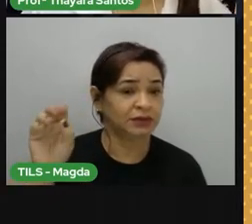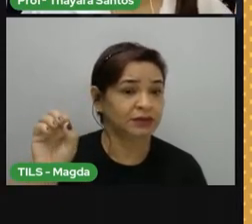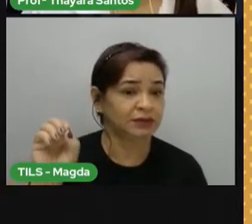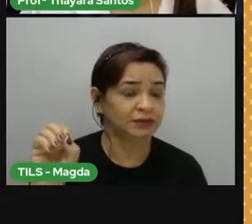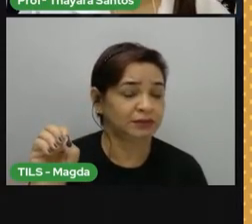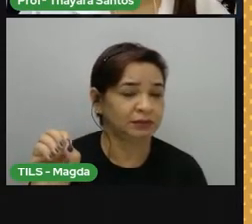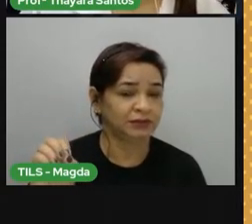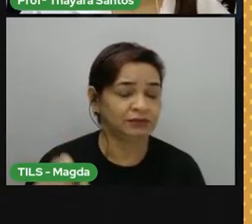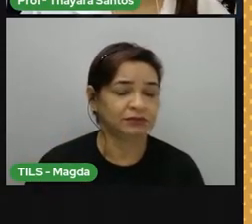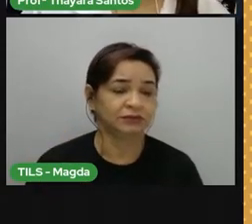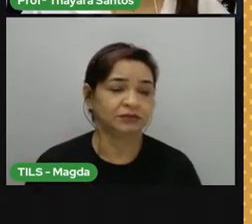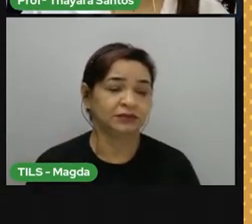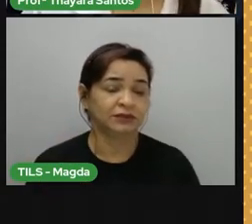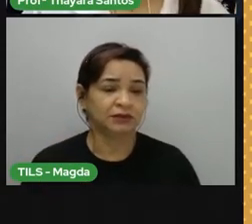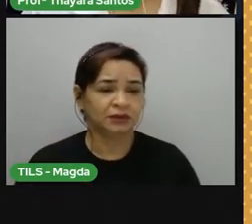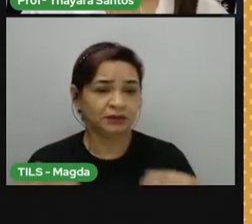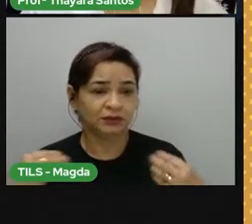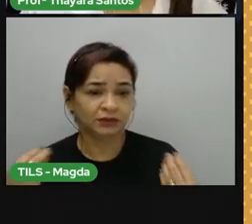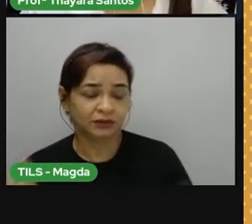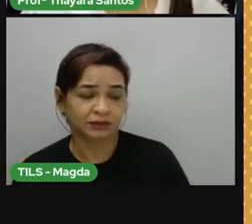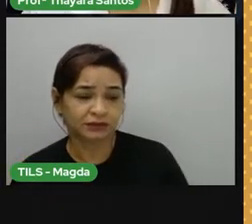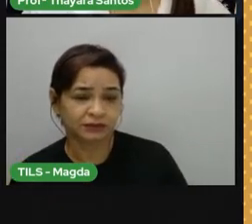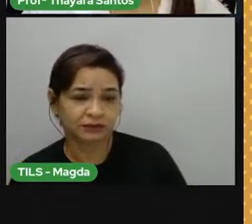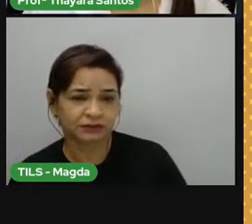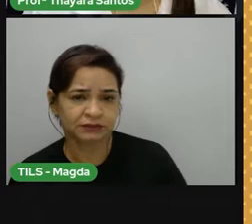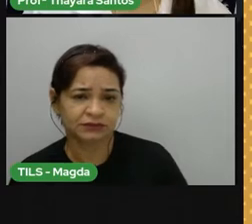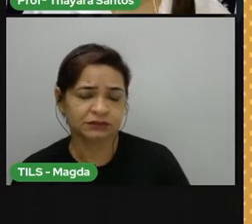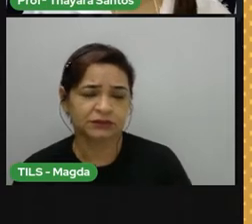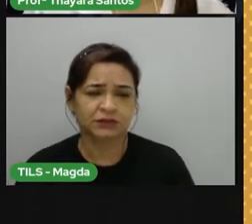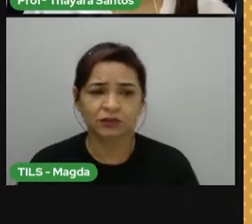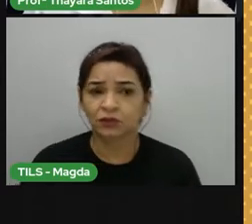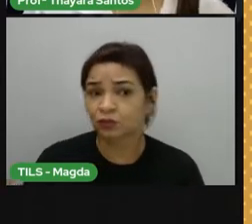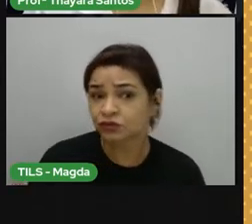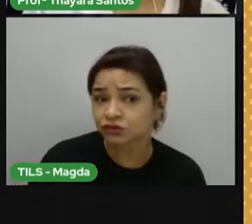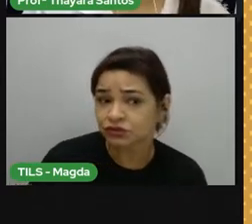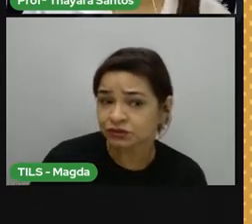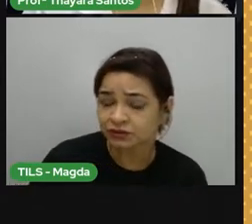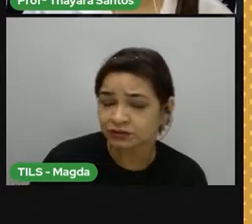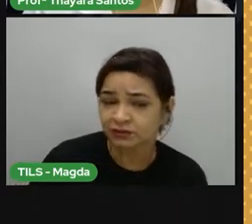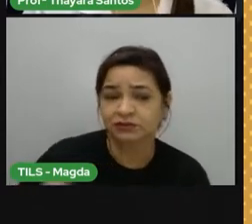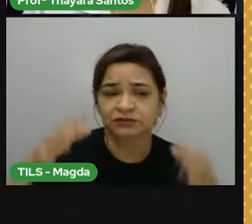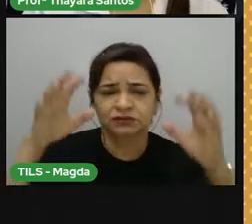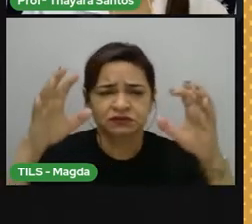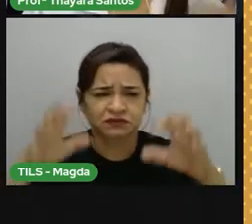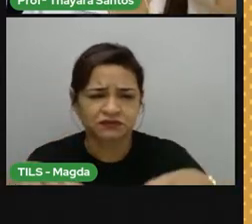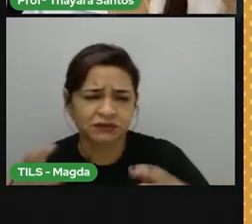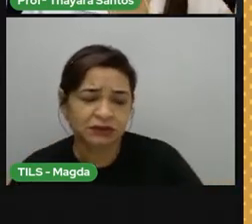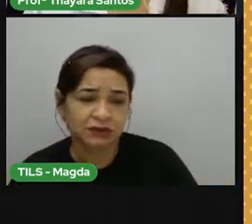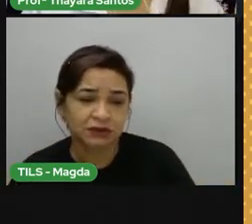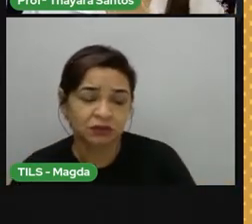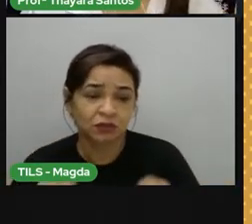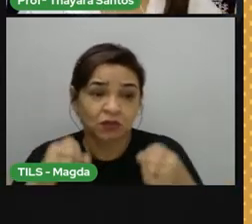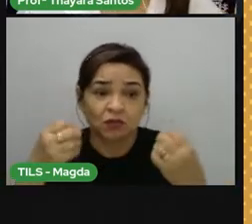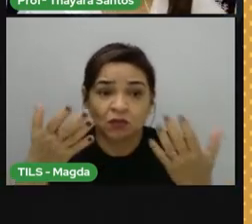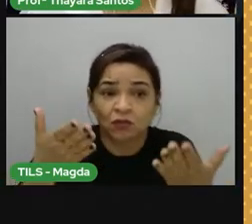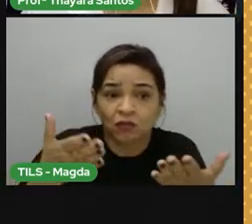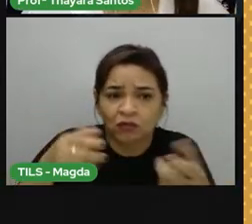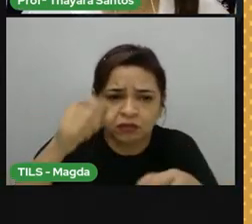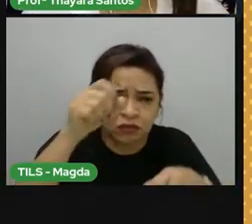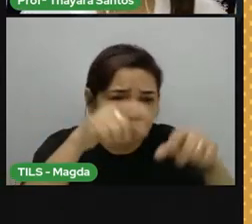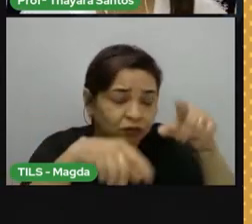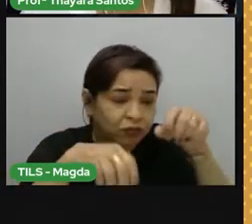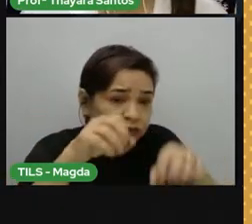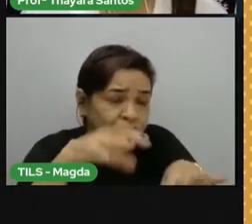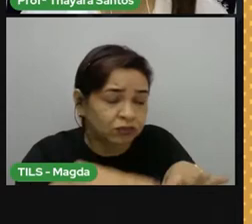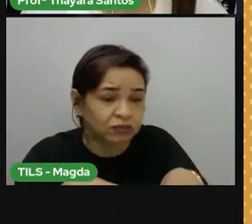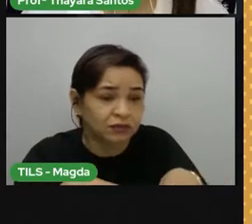Tempo. Então, quando a gente fala hoje está chovendo, hoje amanheceu sol, o dia está nublado, está chovendo, está nevando. A